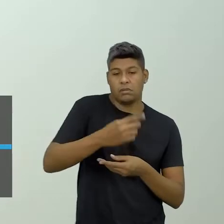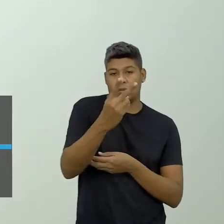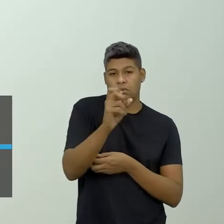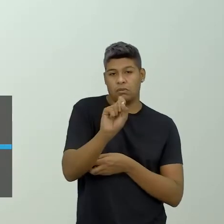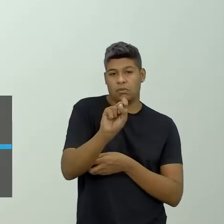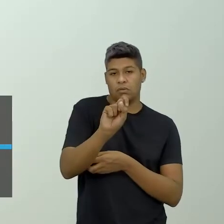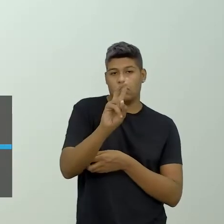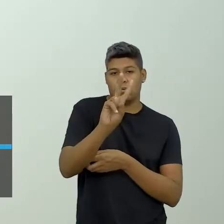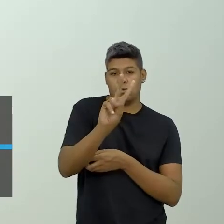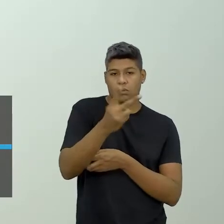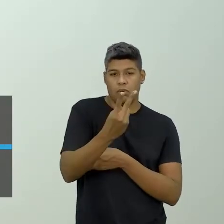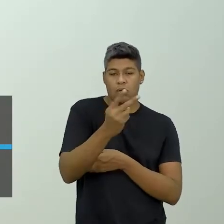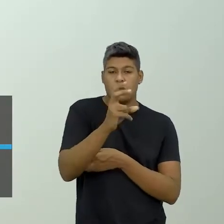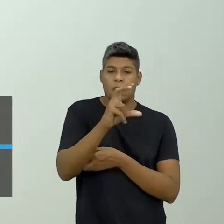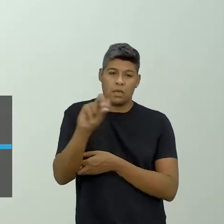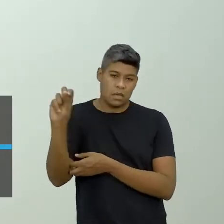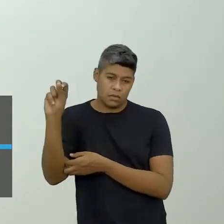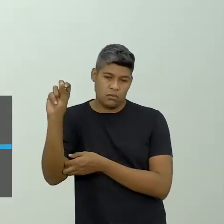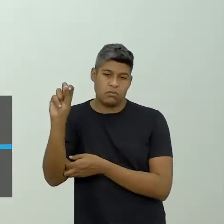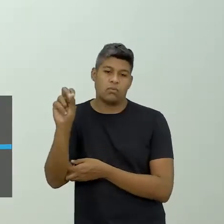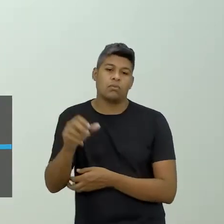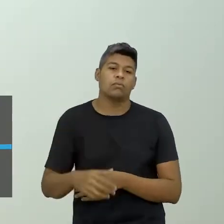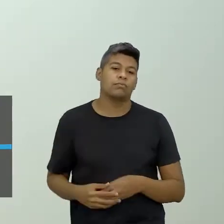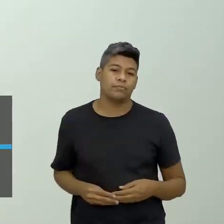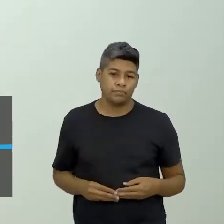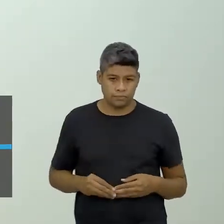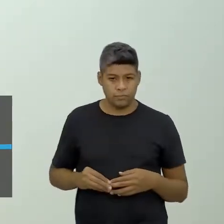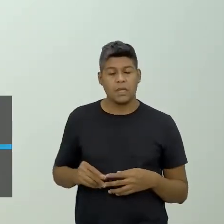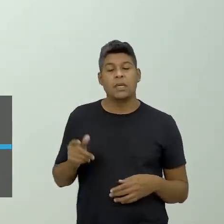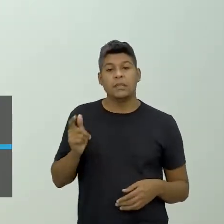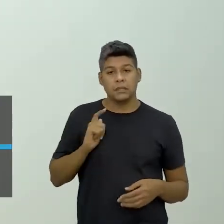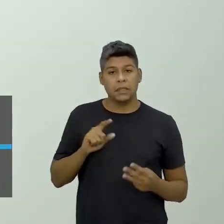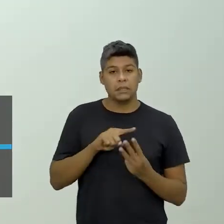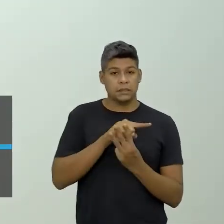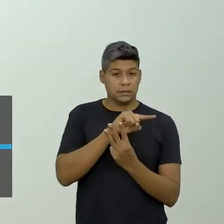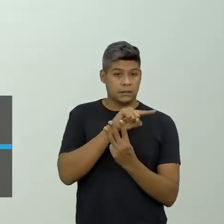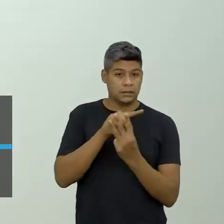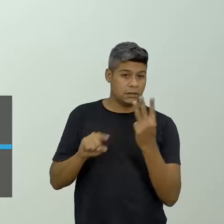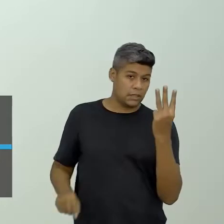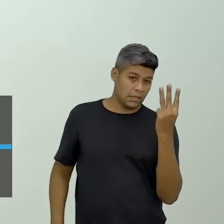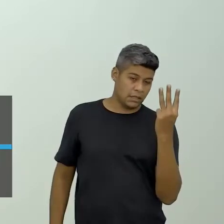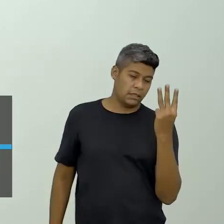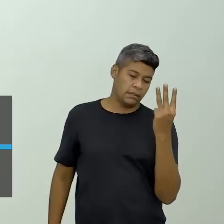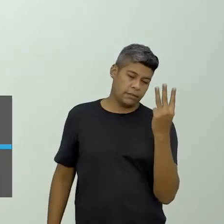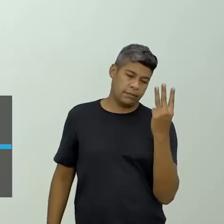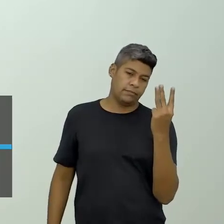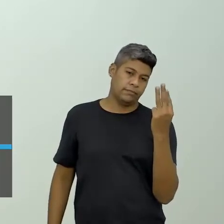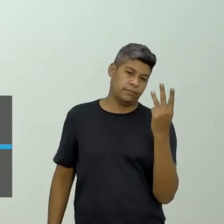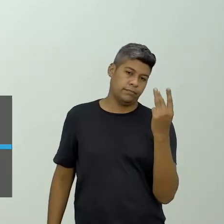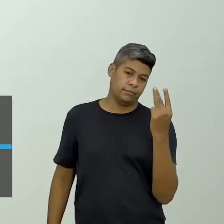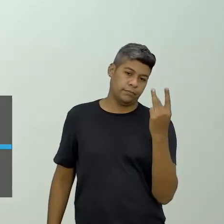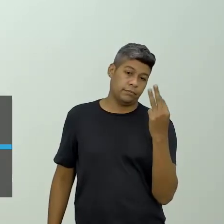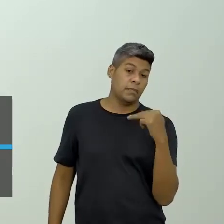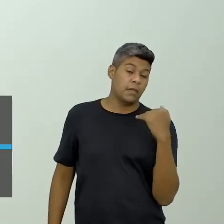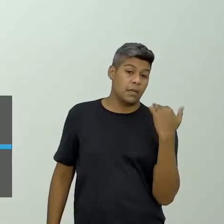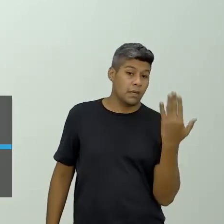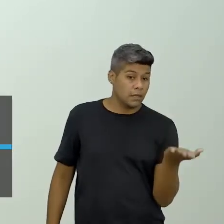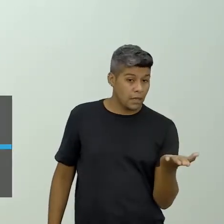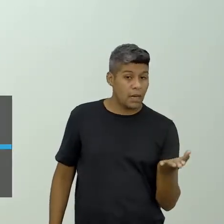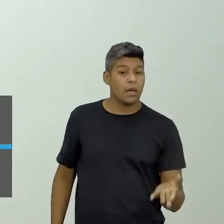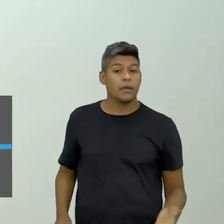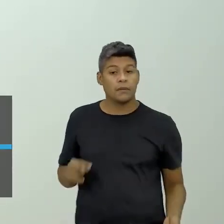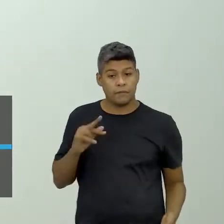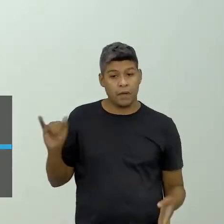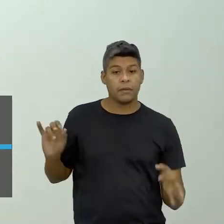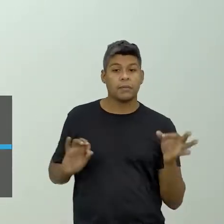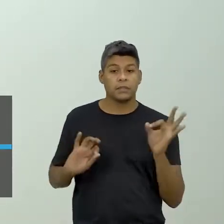reais na semana 3. Então a gente tem aí as três, os três bloquinhos, e aí a gente foi para a sistematização.